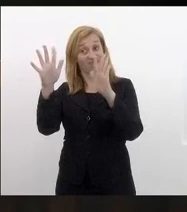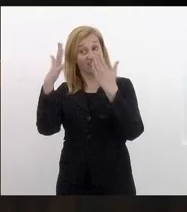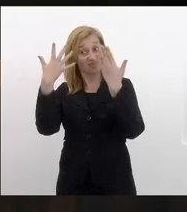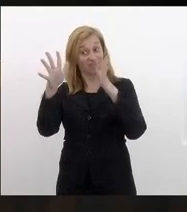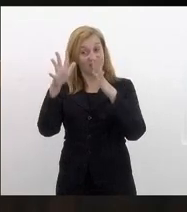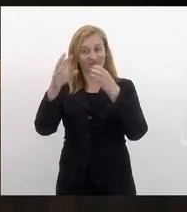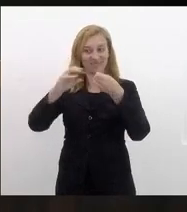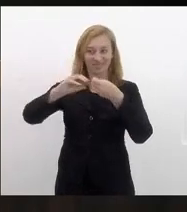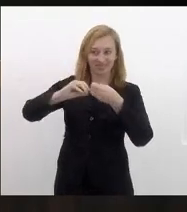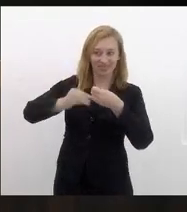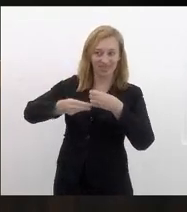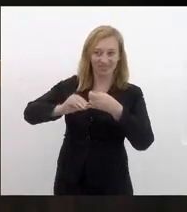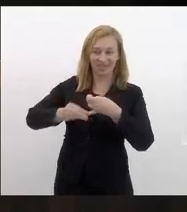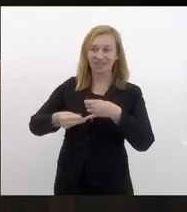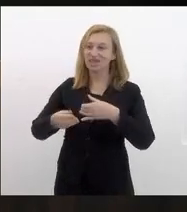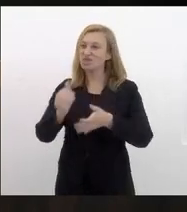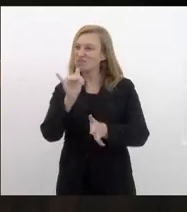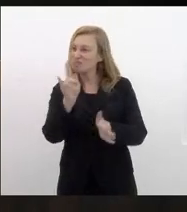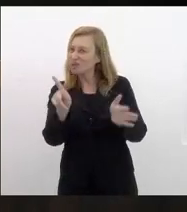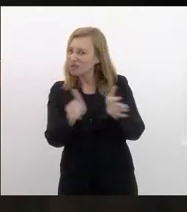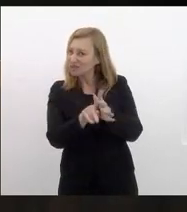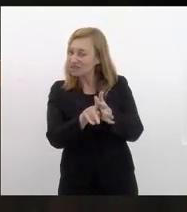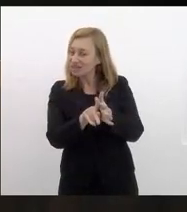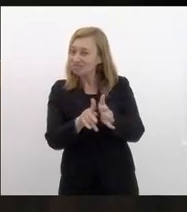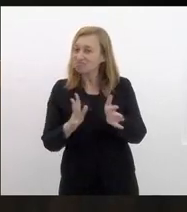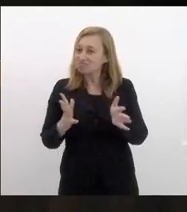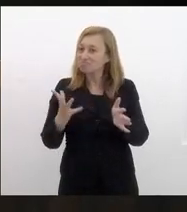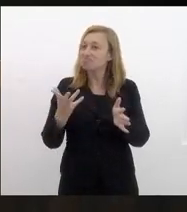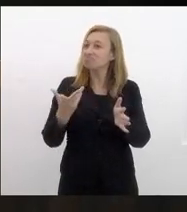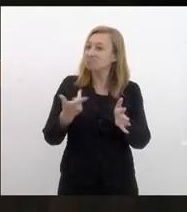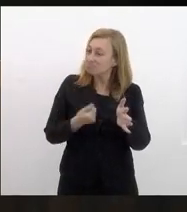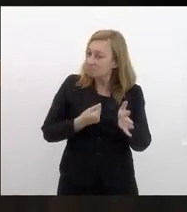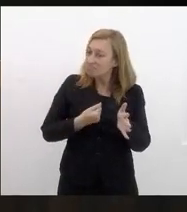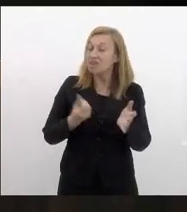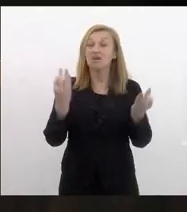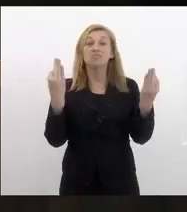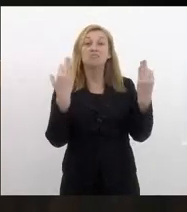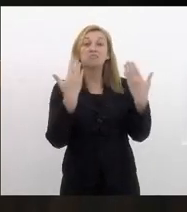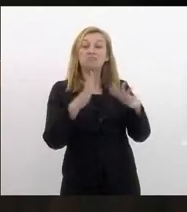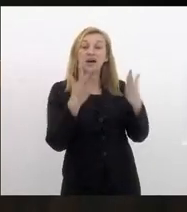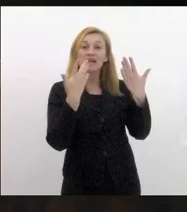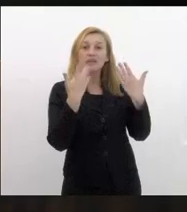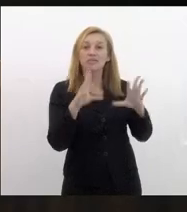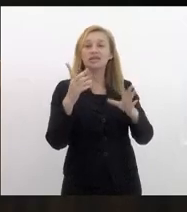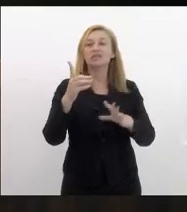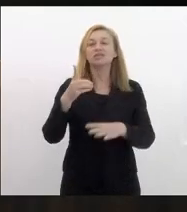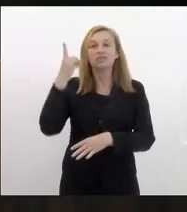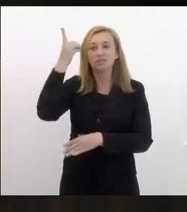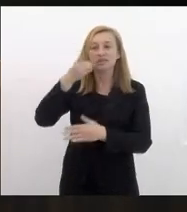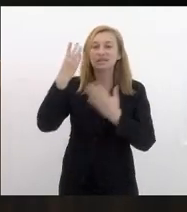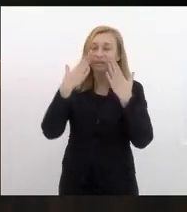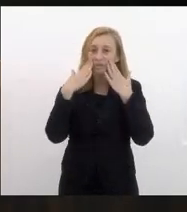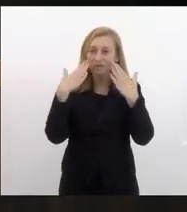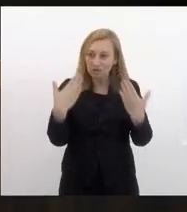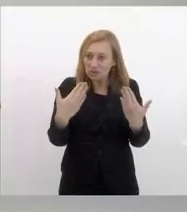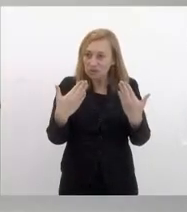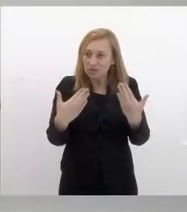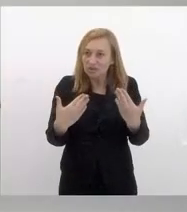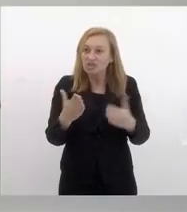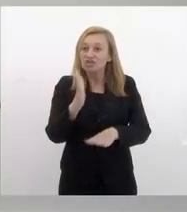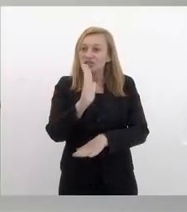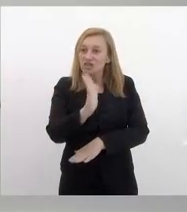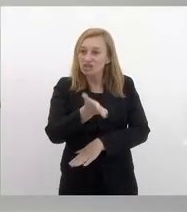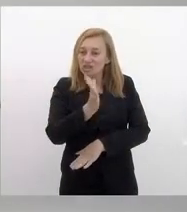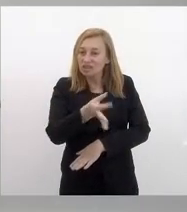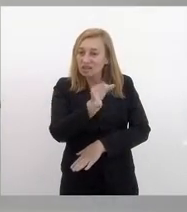feijoada o projeto é meritório parabéns ao deputado que apresentou e já está